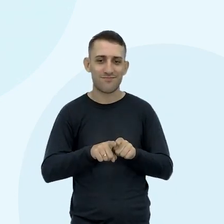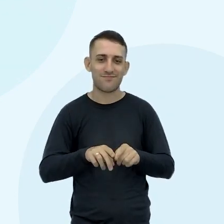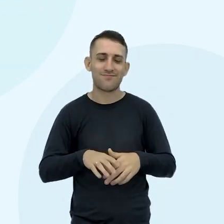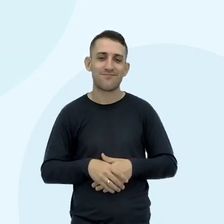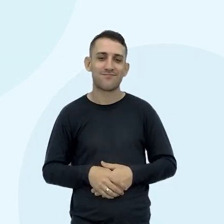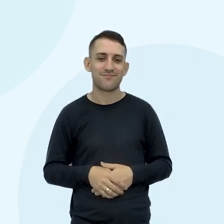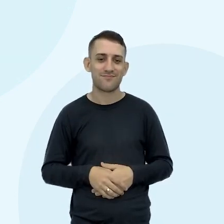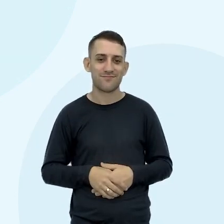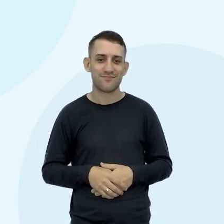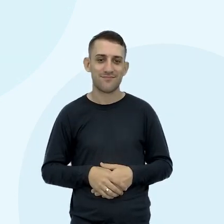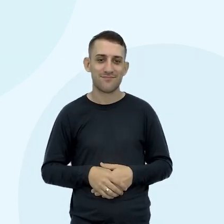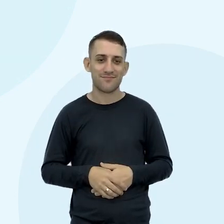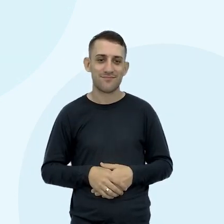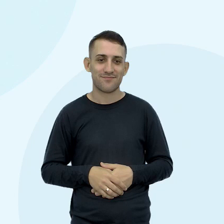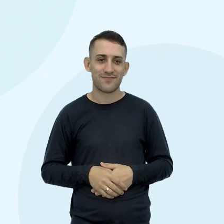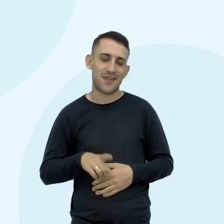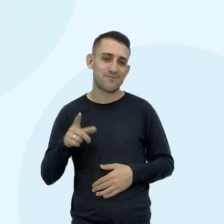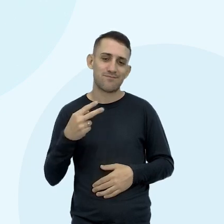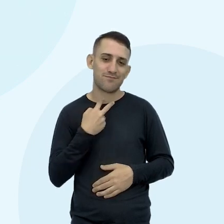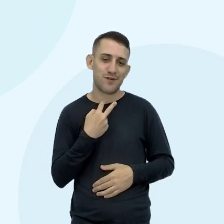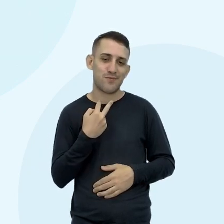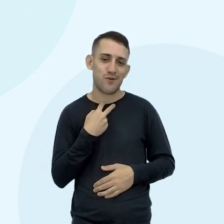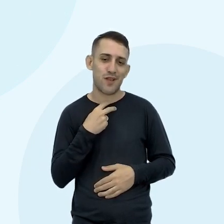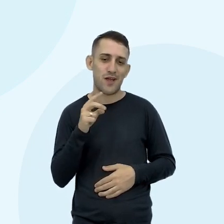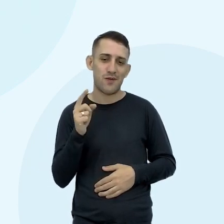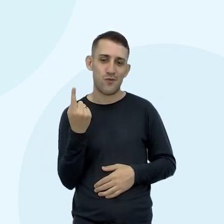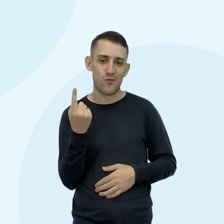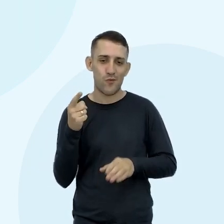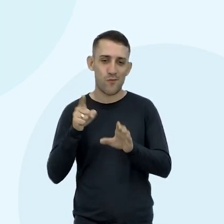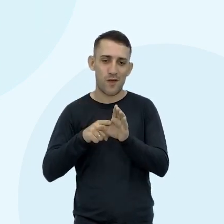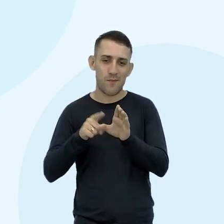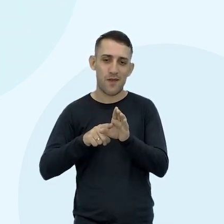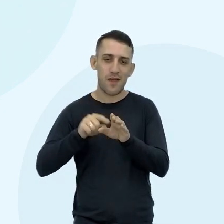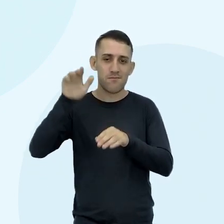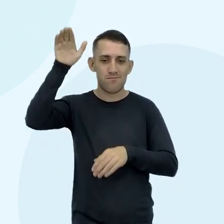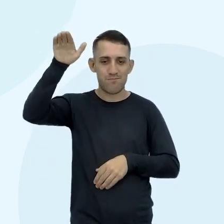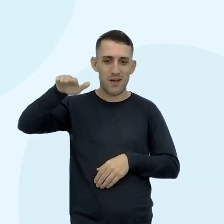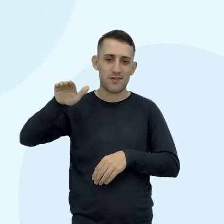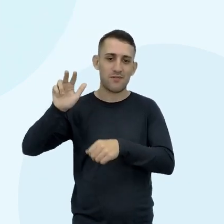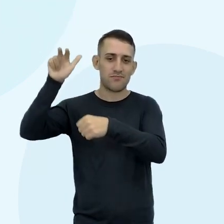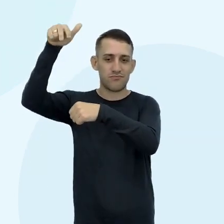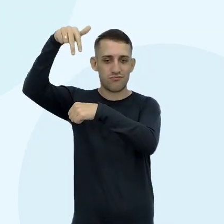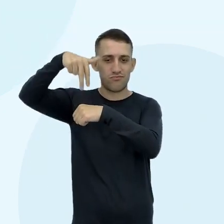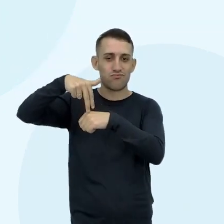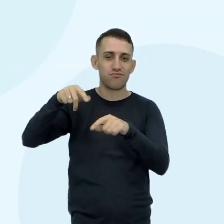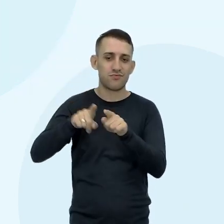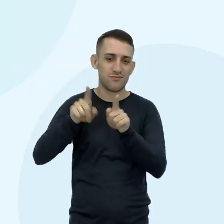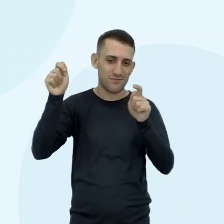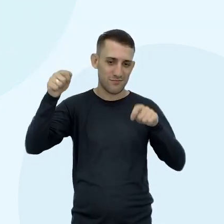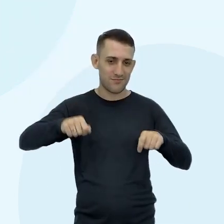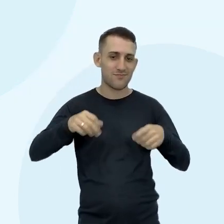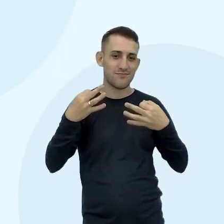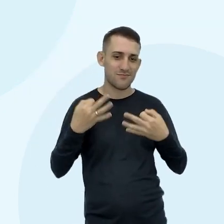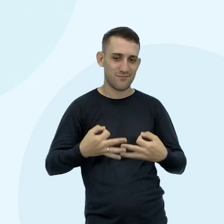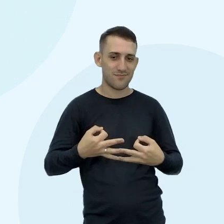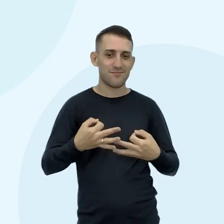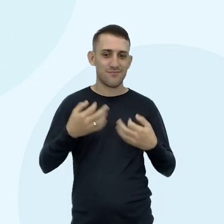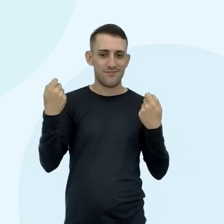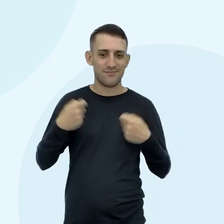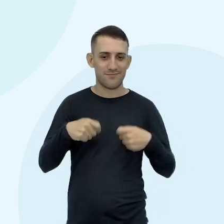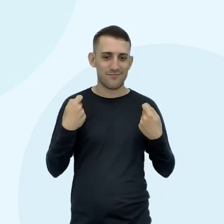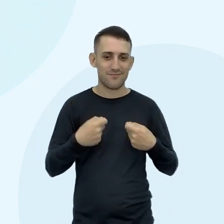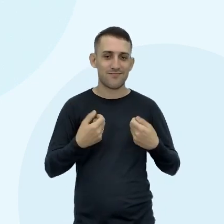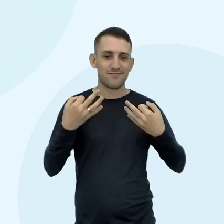Ele não podia ficar com o pé só lá Sem gravidade Sem meio O saci